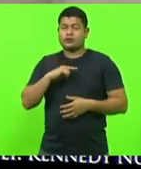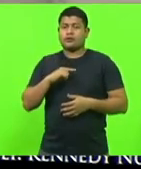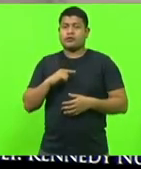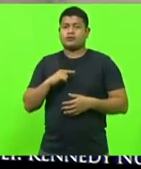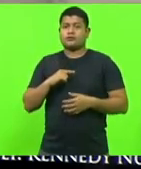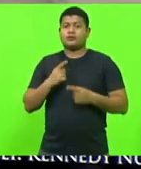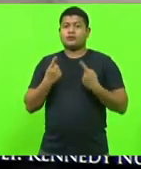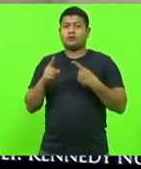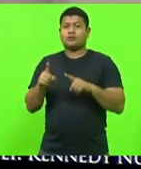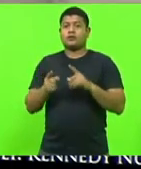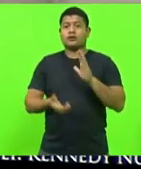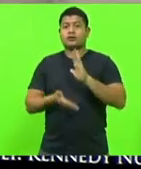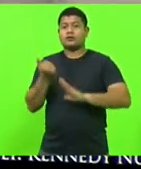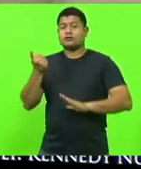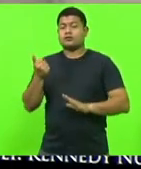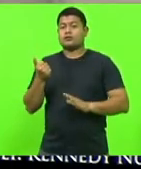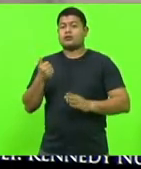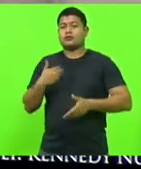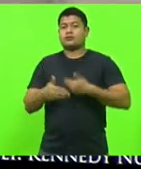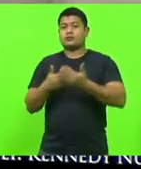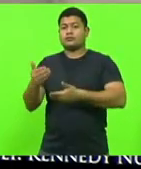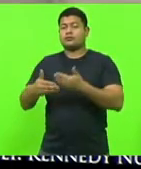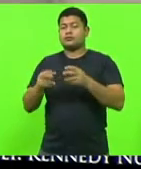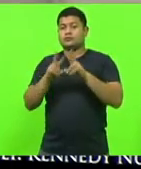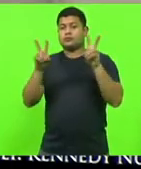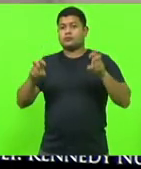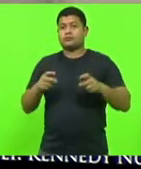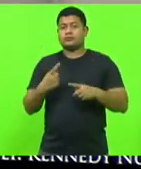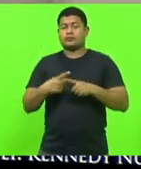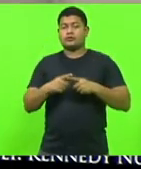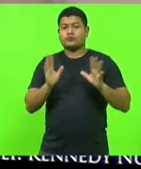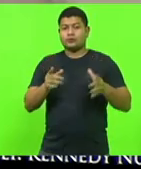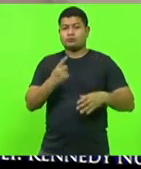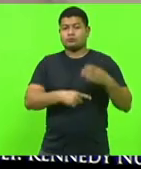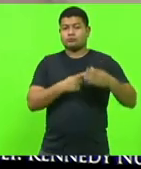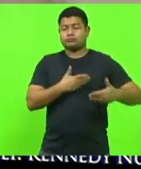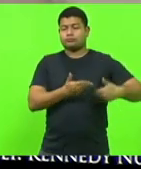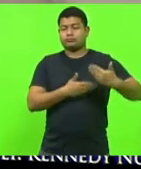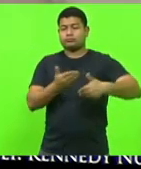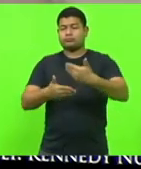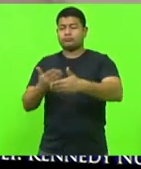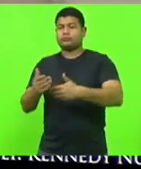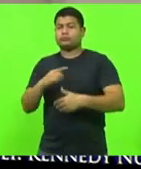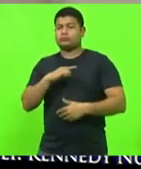retirada e tramitação da matéria, tendo em vista que passou em todas as comissões pertinentes aqui da Casa.